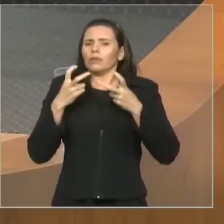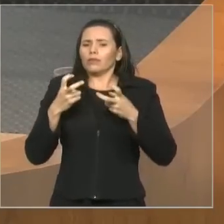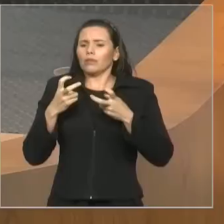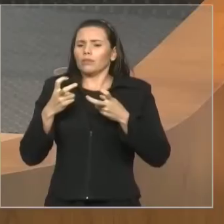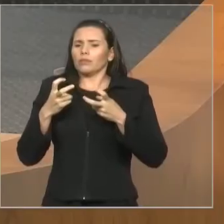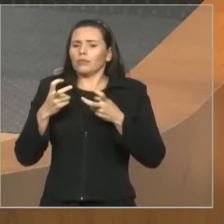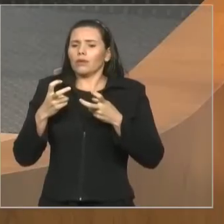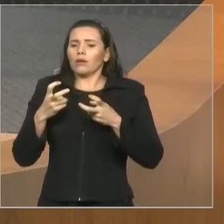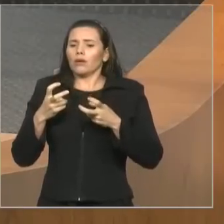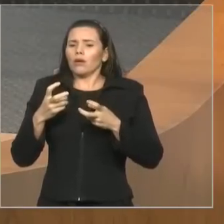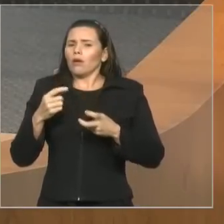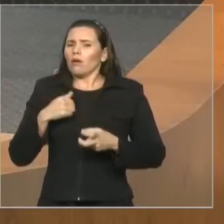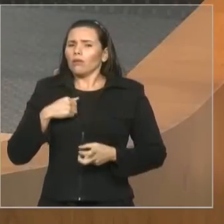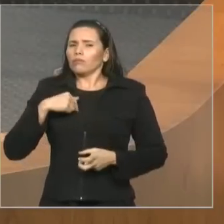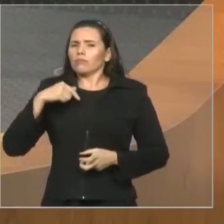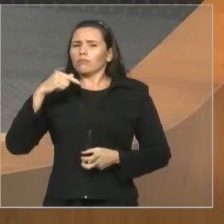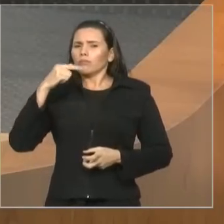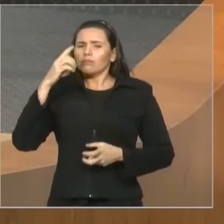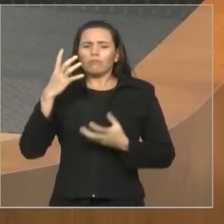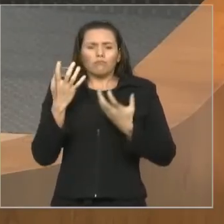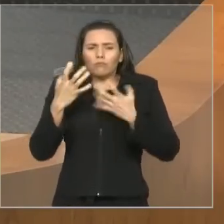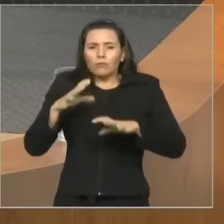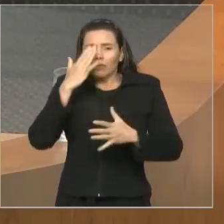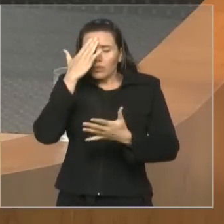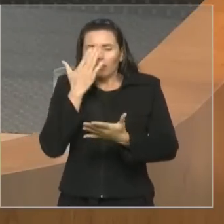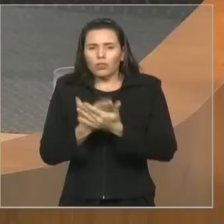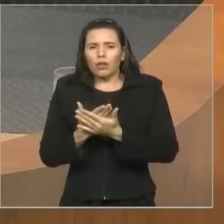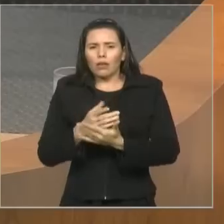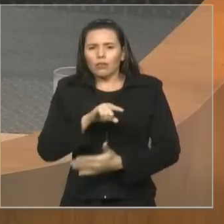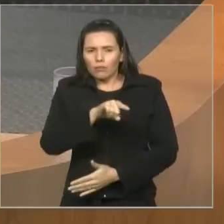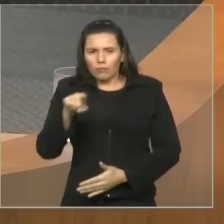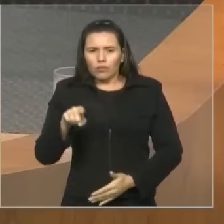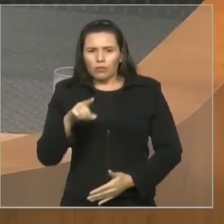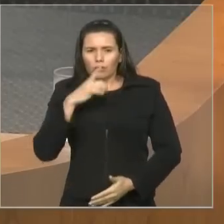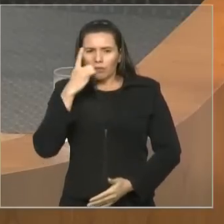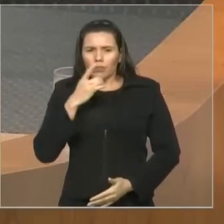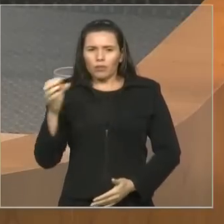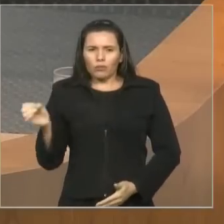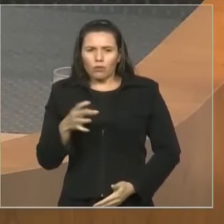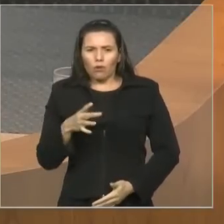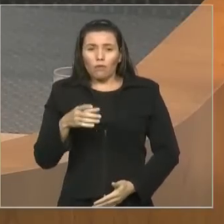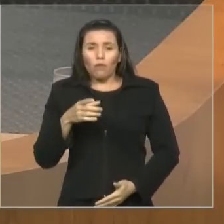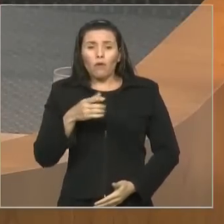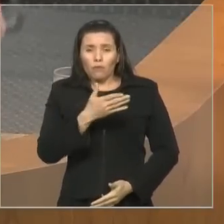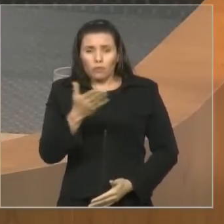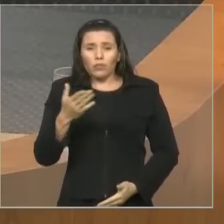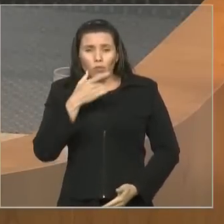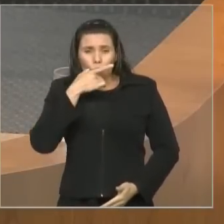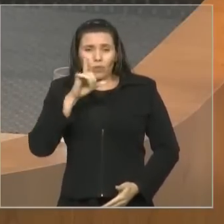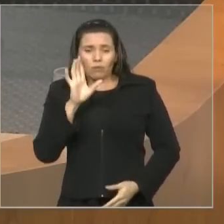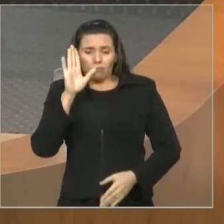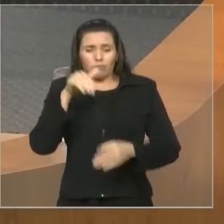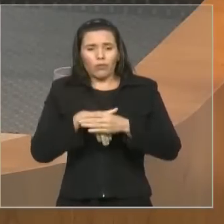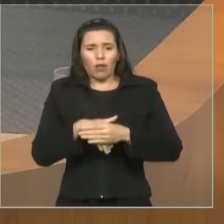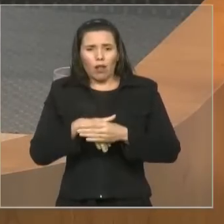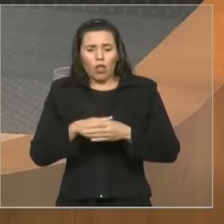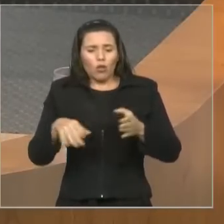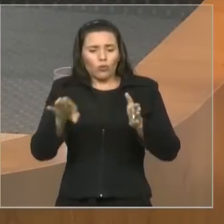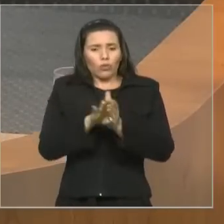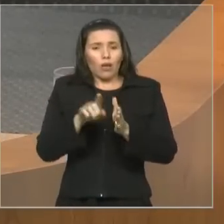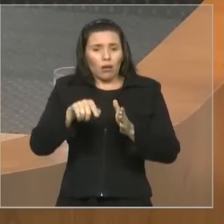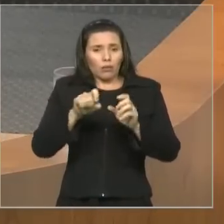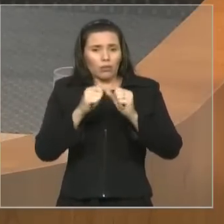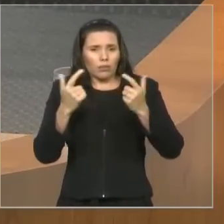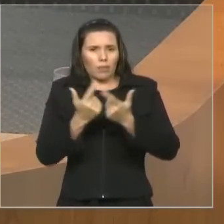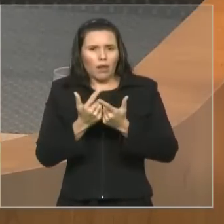vocês começar a florescer para que pudessem reconstruir uma nova história e não essa história que, às vezes, é construída com a cabeça